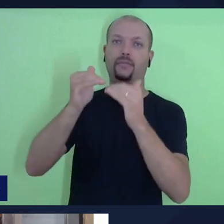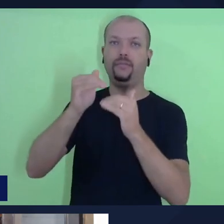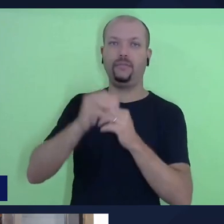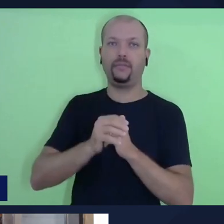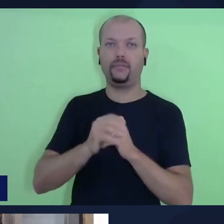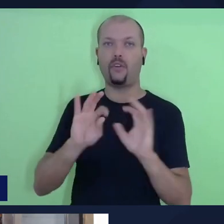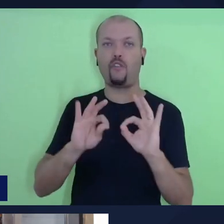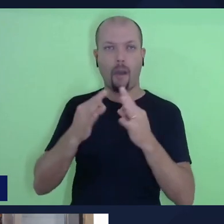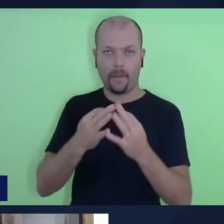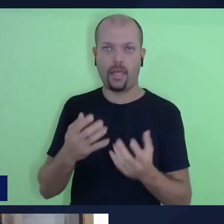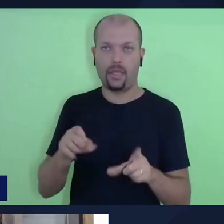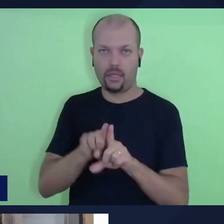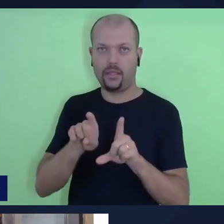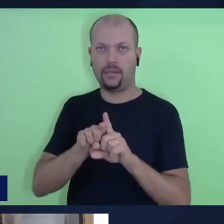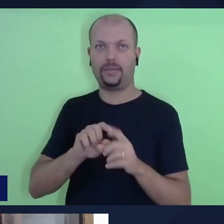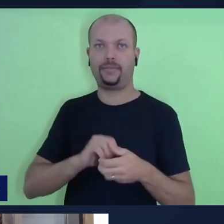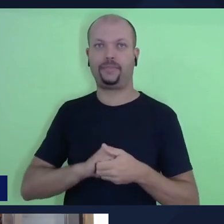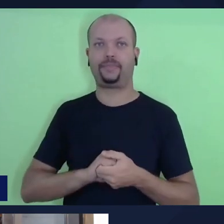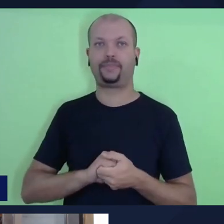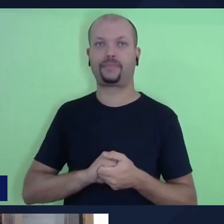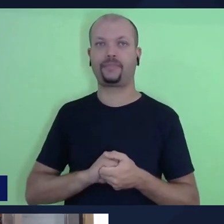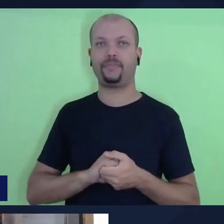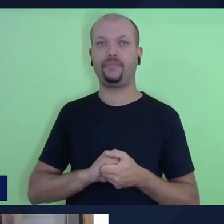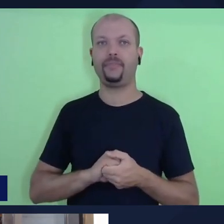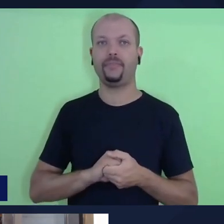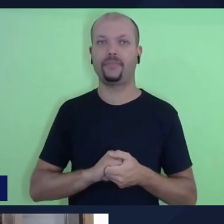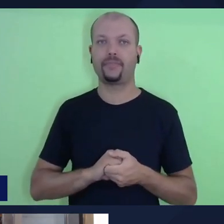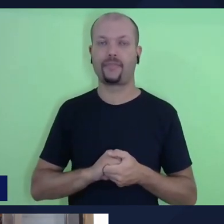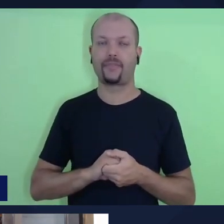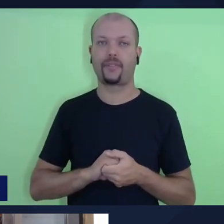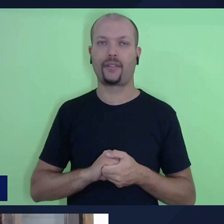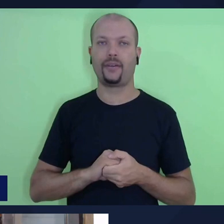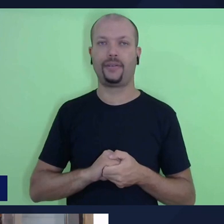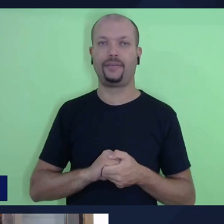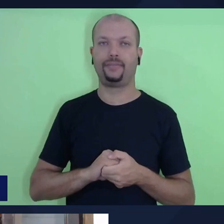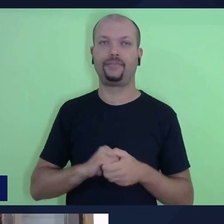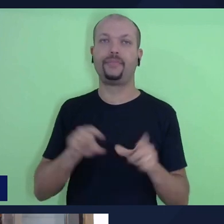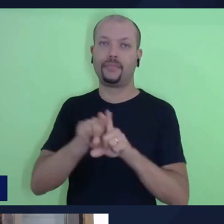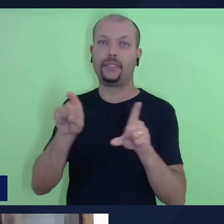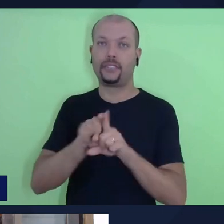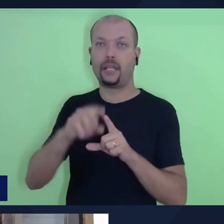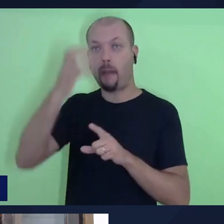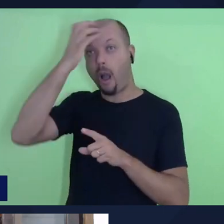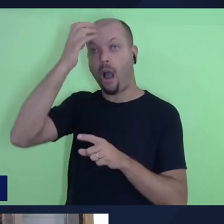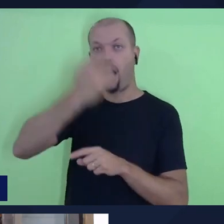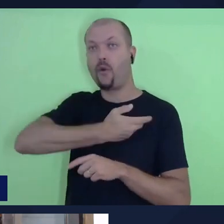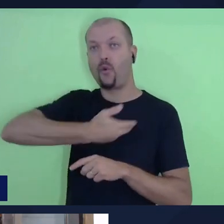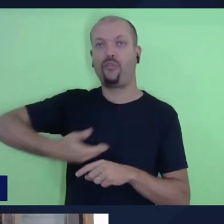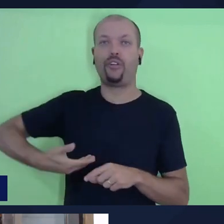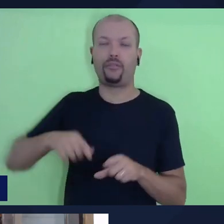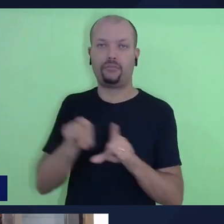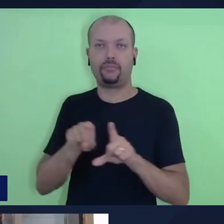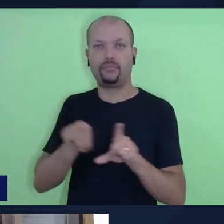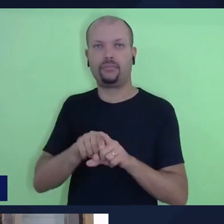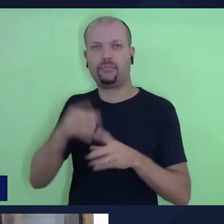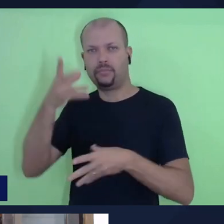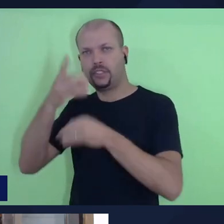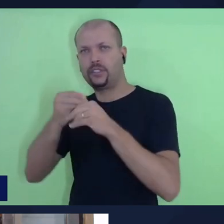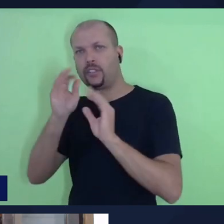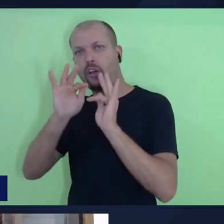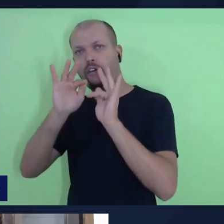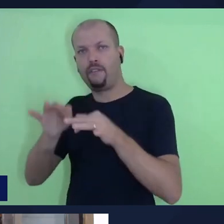propriedade, nas próprias propriedades pertencentes ao rei e aos monarques. Eu queria encerrar dizendo assim,